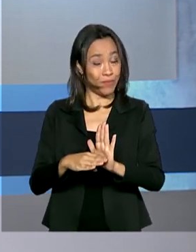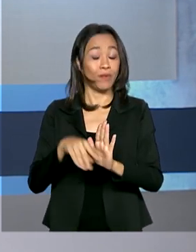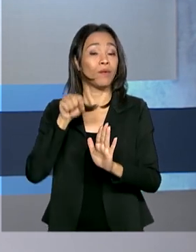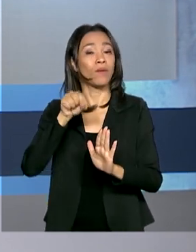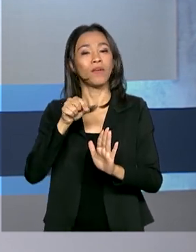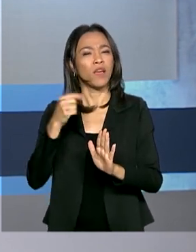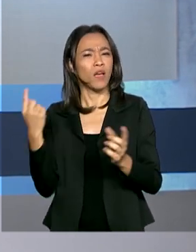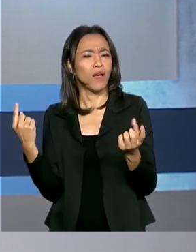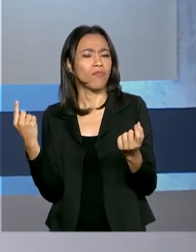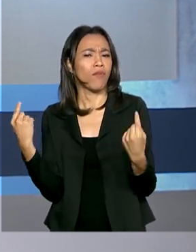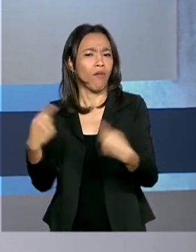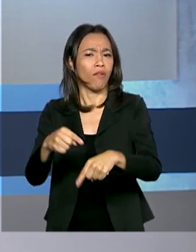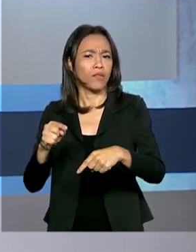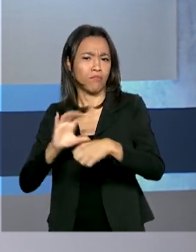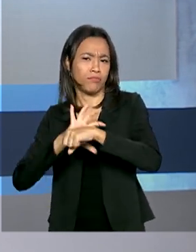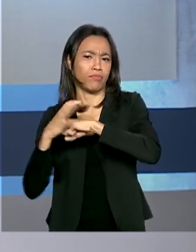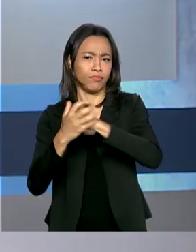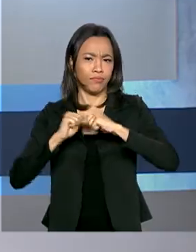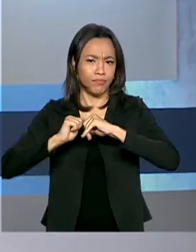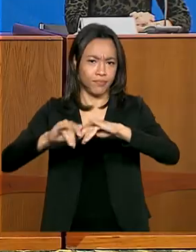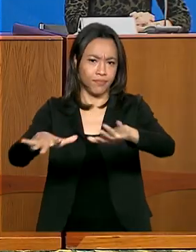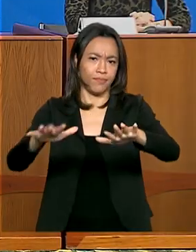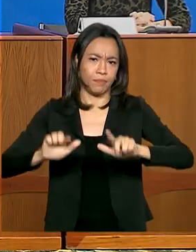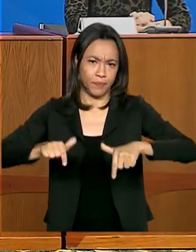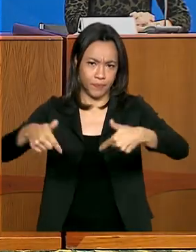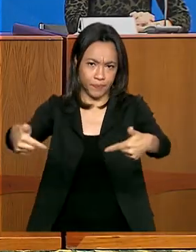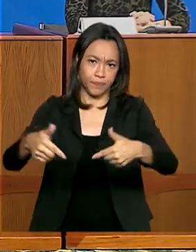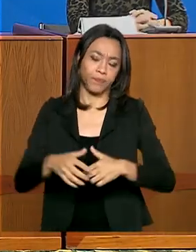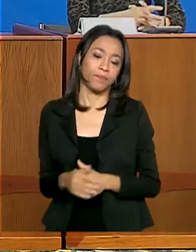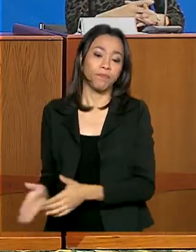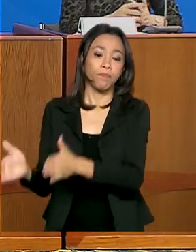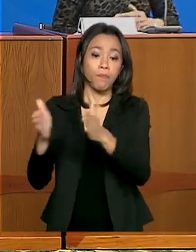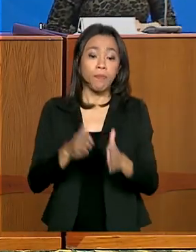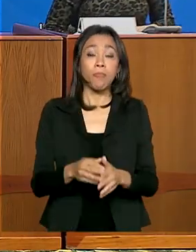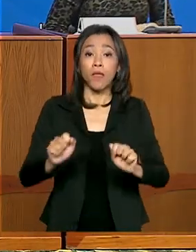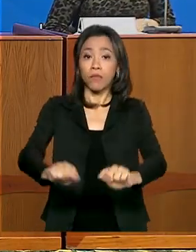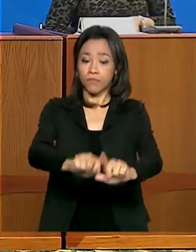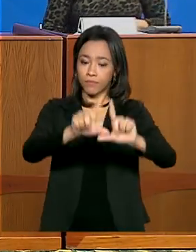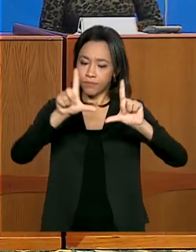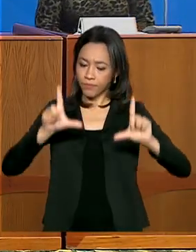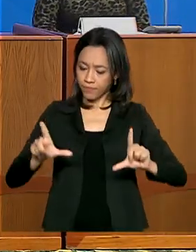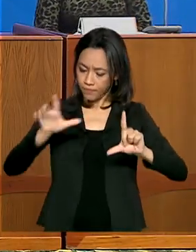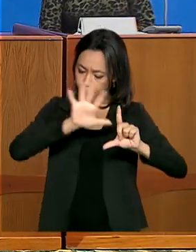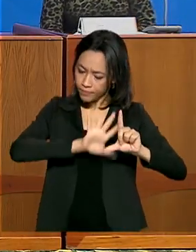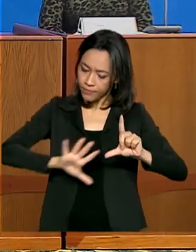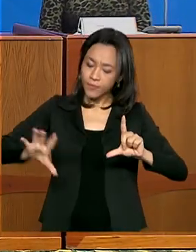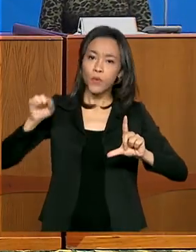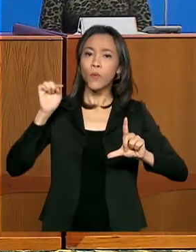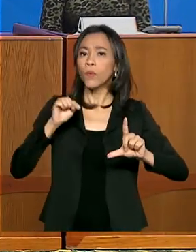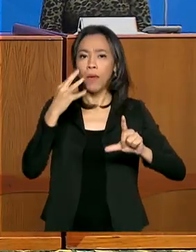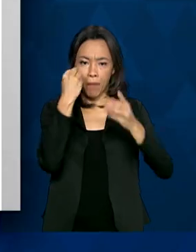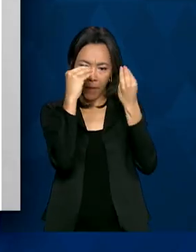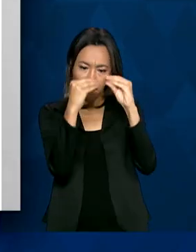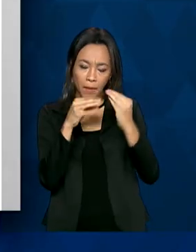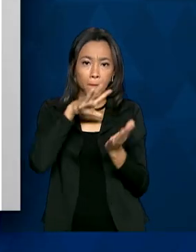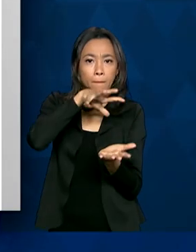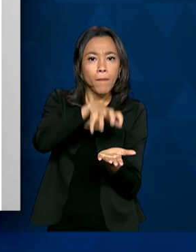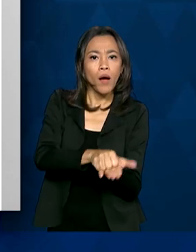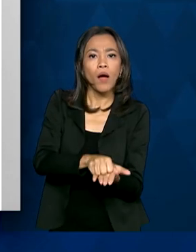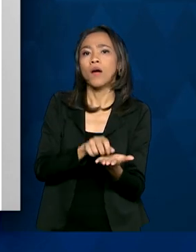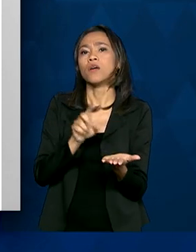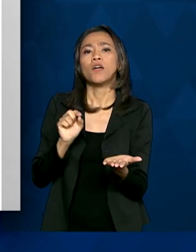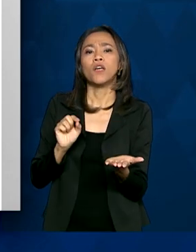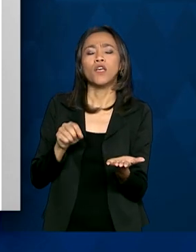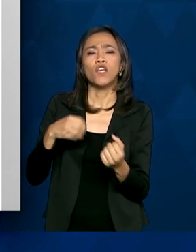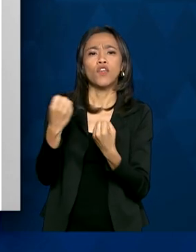ajudar no combate ao novo coronavírus. A plataforma funciona como um banco de dados nacional de profissionais de